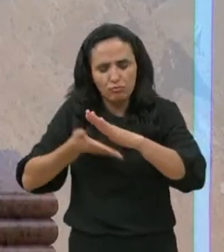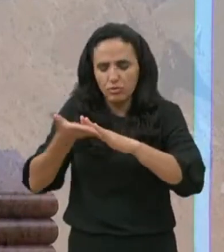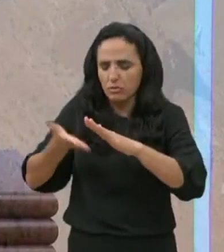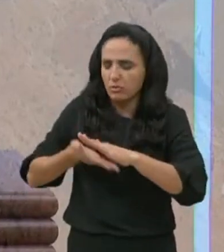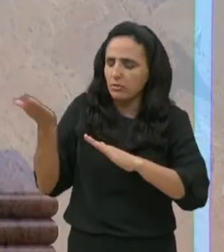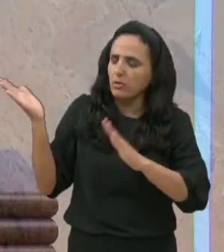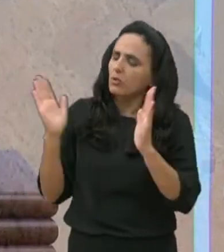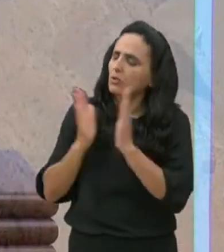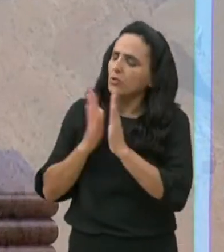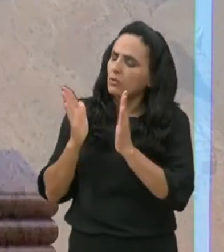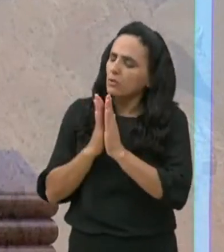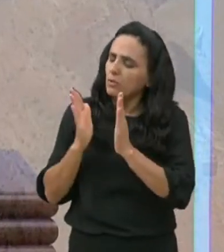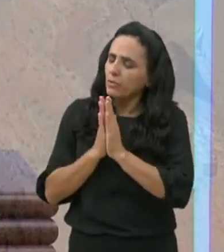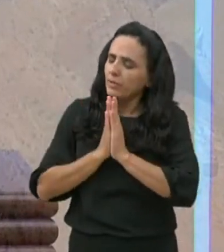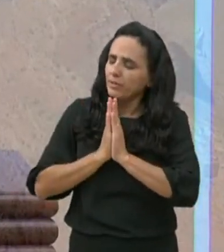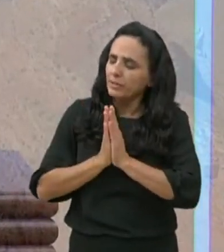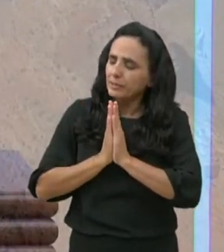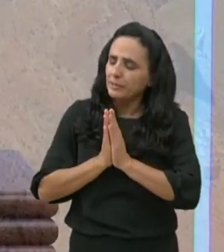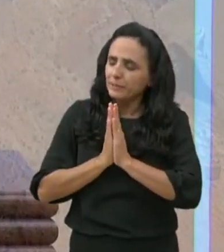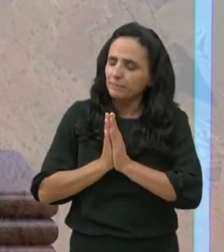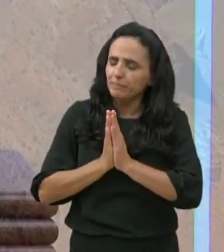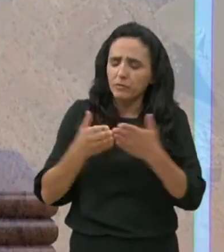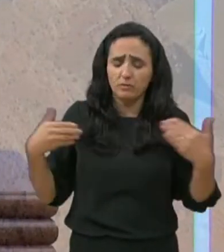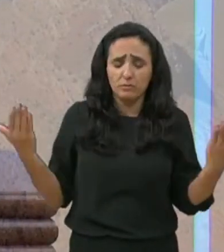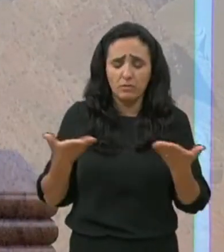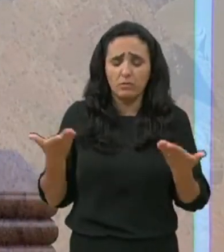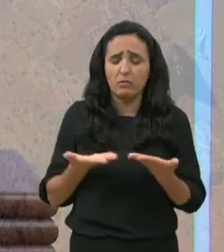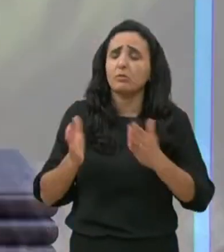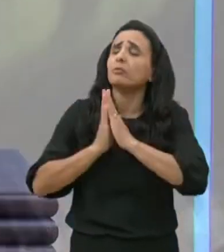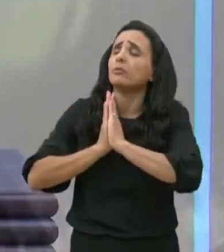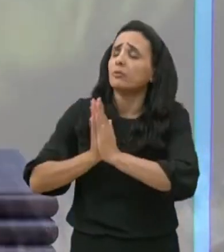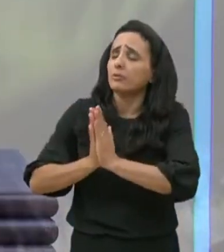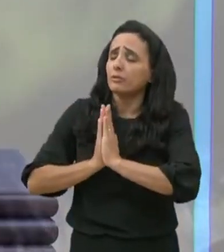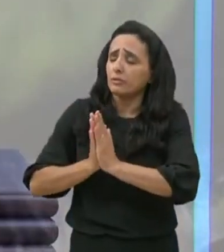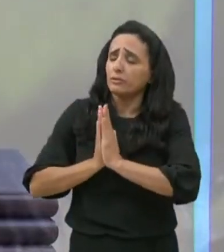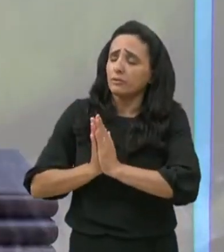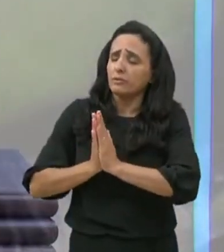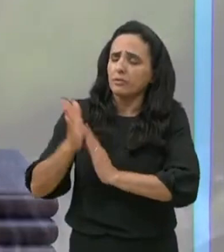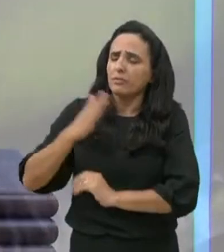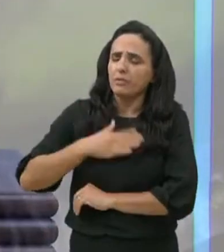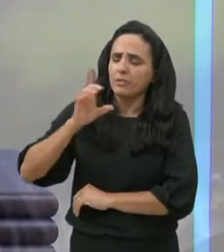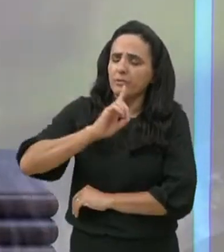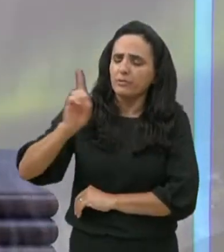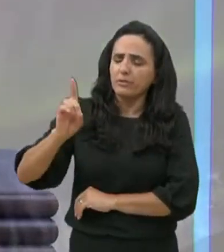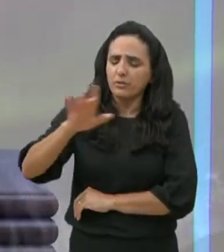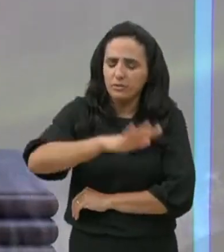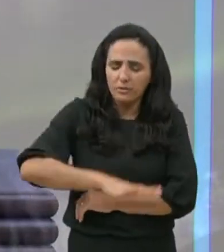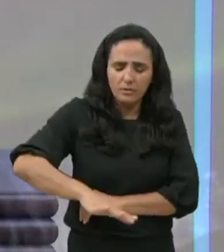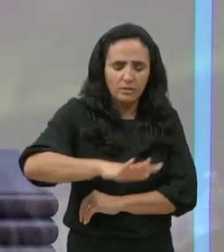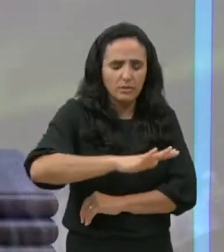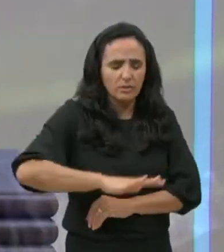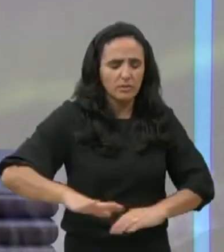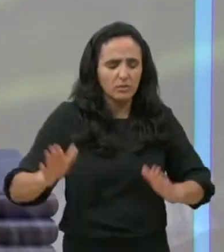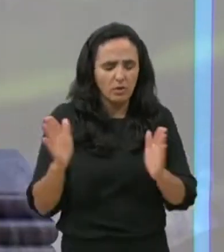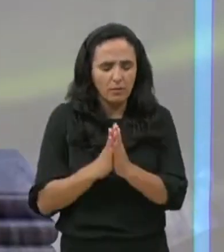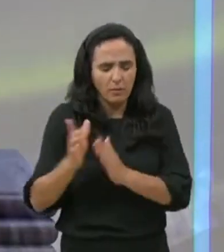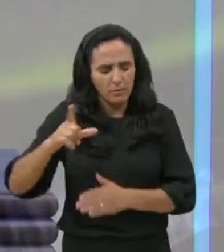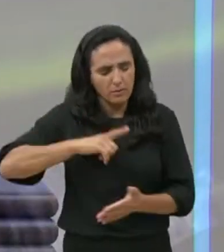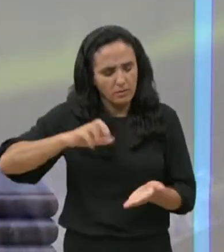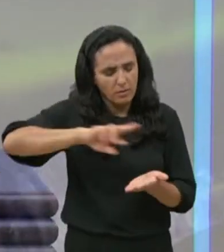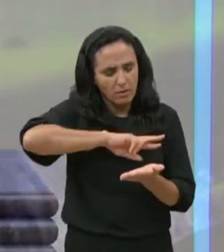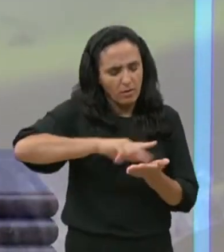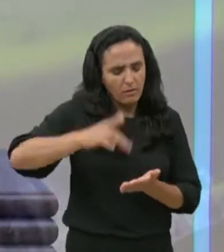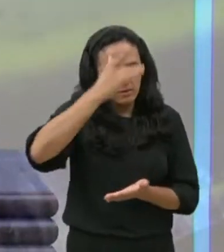levar a Tua palavra, levar o Teu íde, agora me permite, meu Deus, aqui pertinho da gente, tem muitos